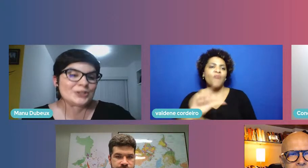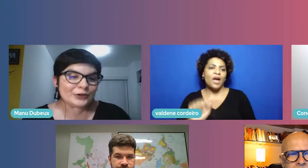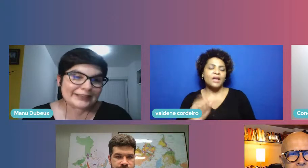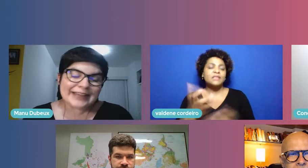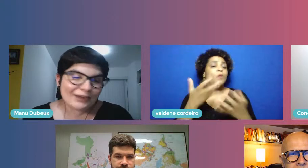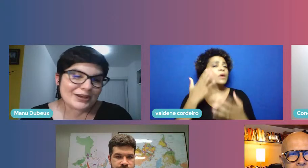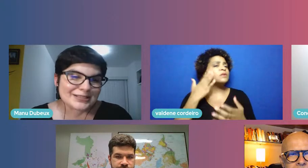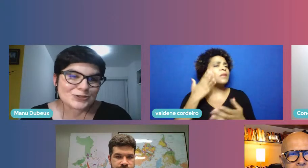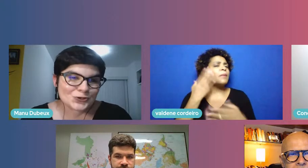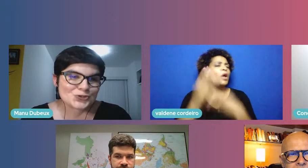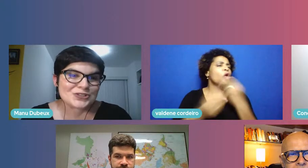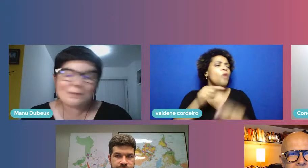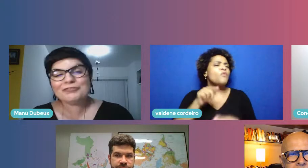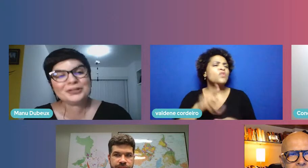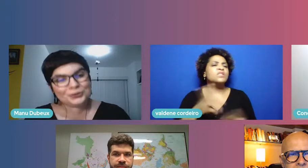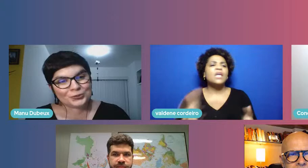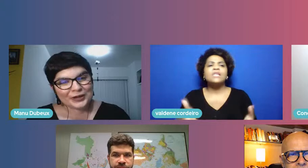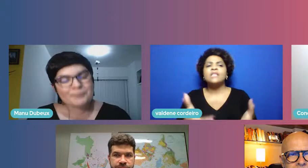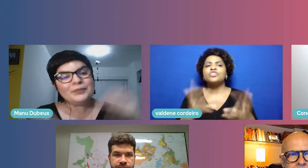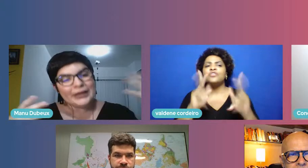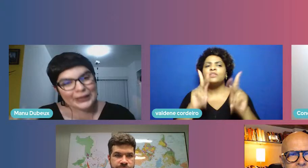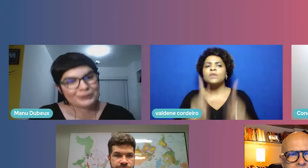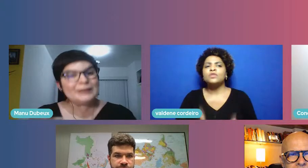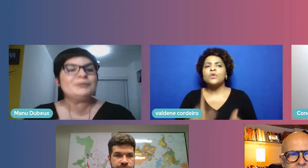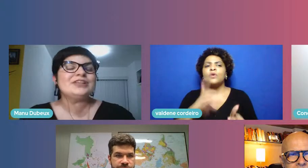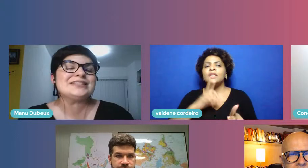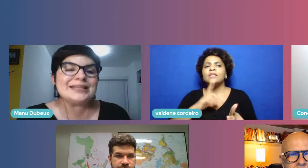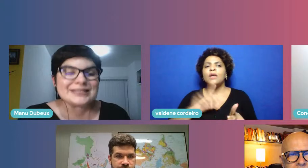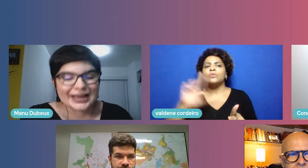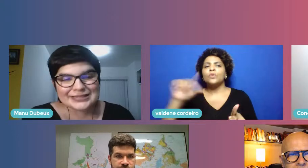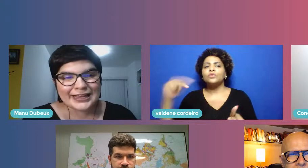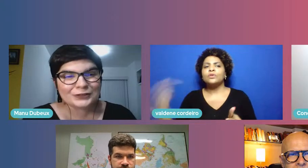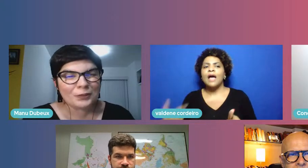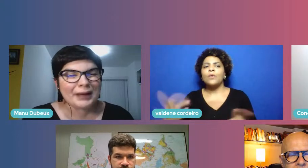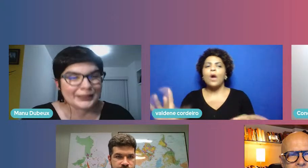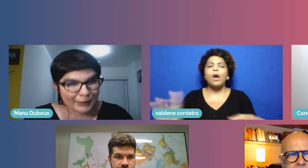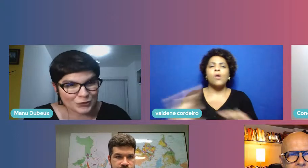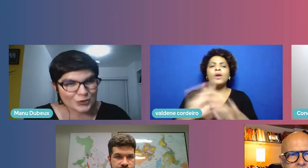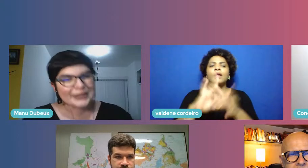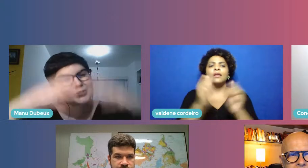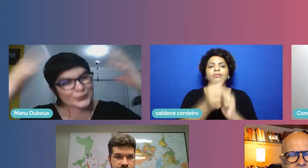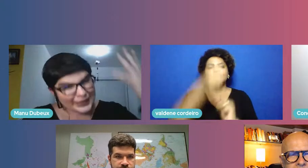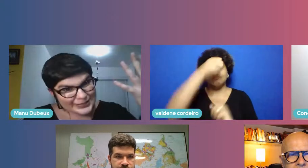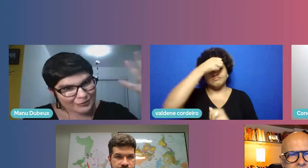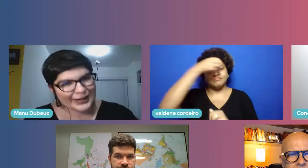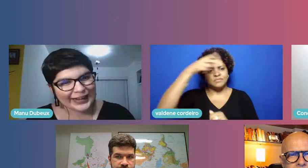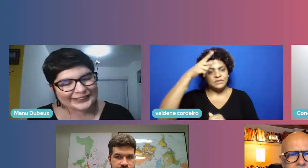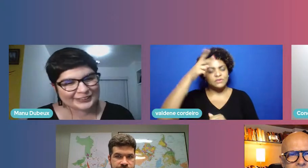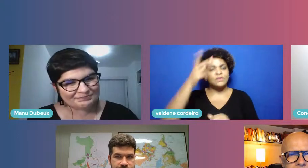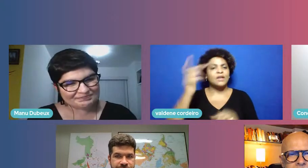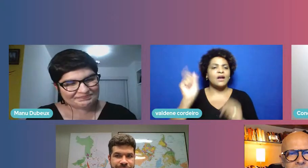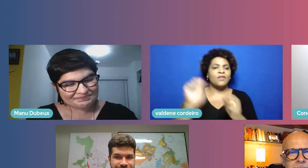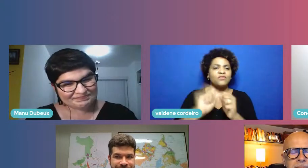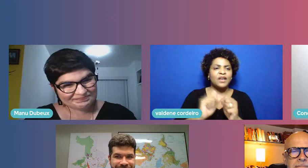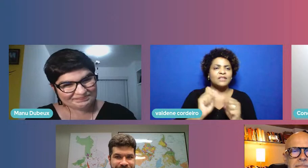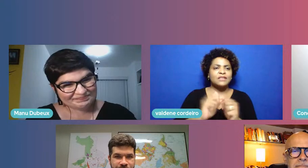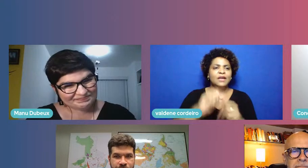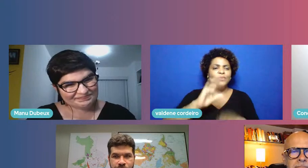a se conectar com as ações da prefeitura e poder potencializar essa retomada e mais do que isso essa virada